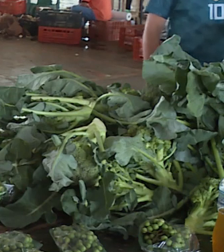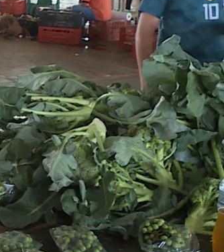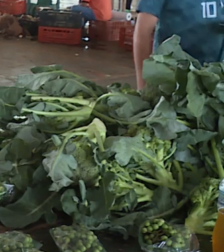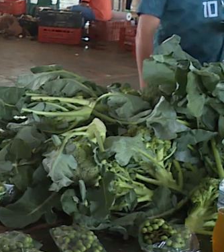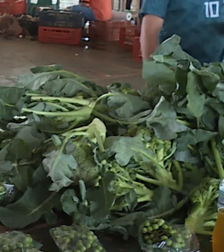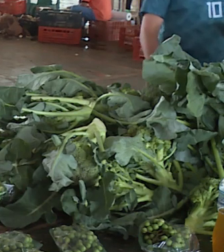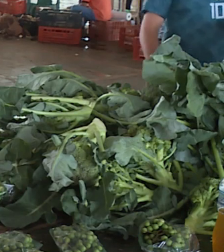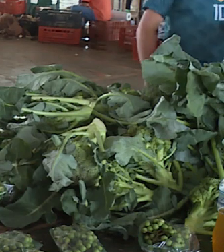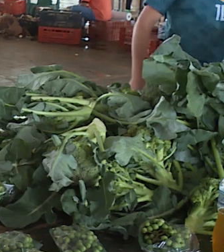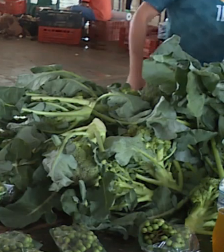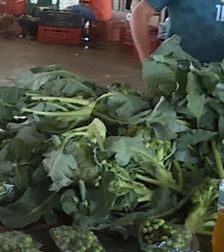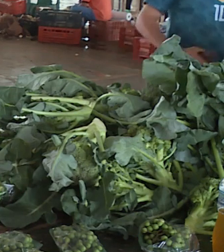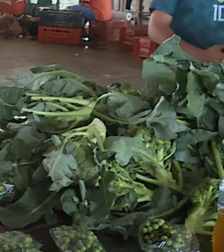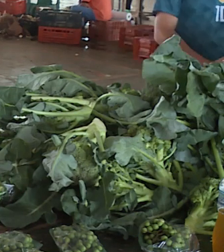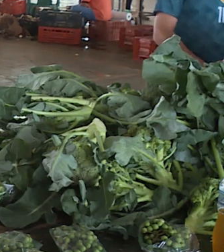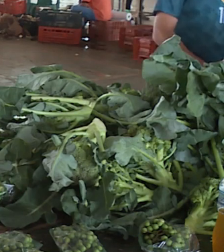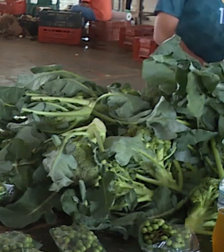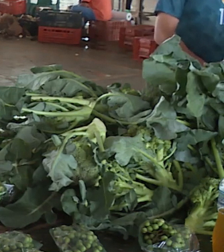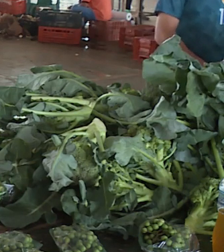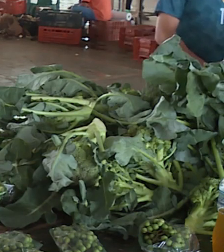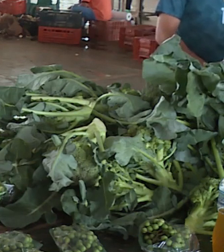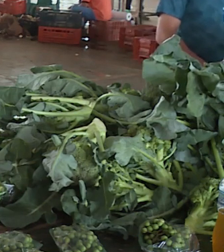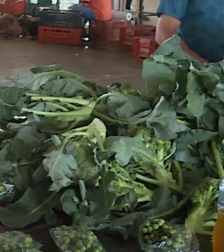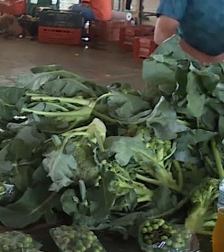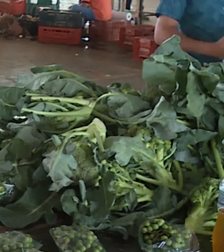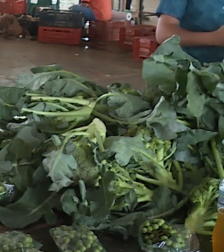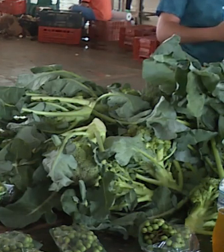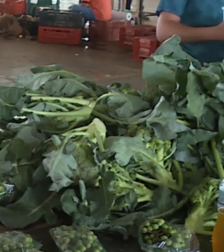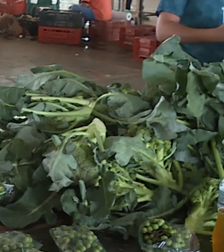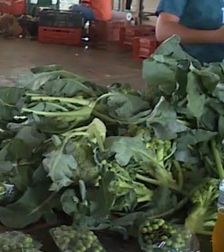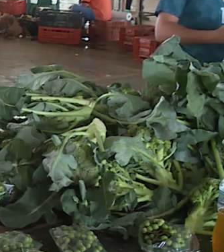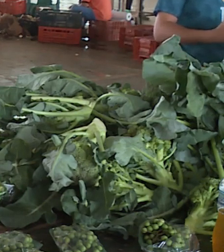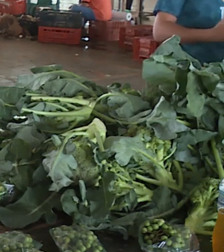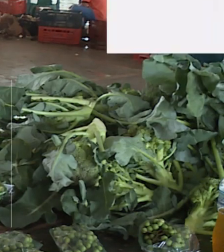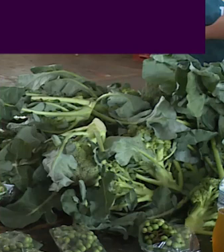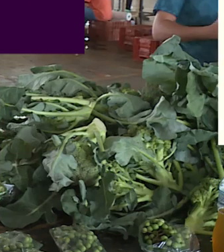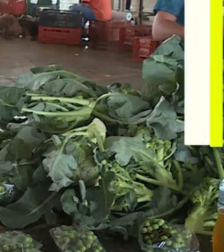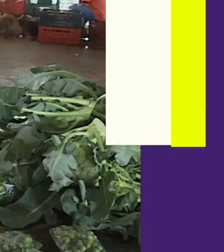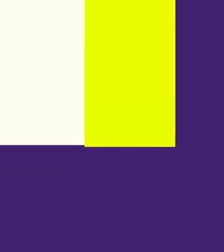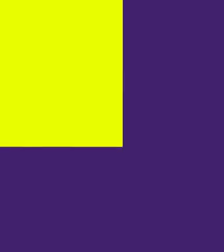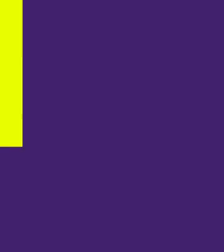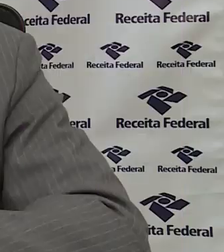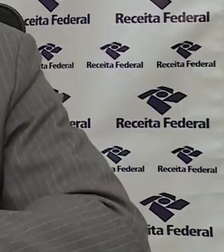Meu nome é Marcos. Eu comprei uma máquina para minha propriedade. Como é o decalício do imposto de renda?